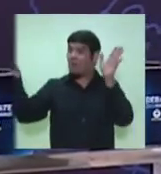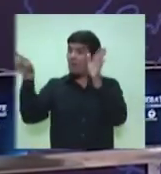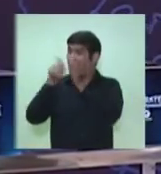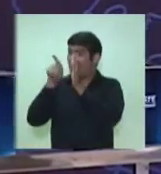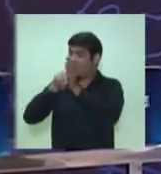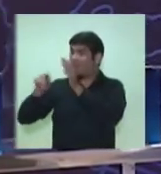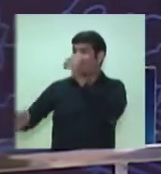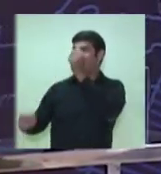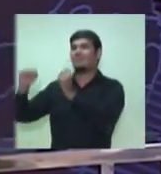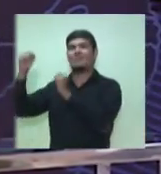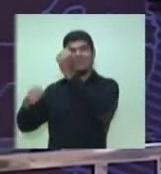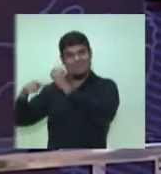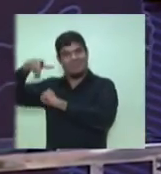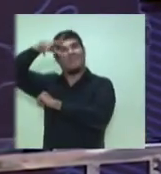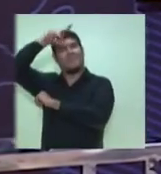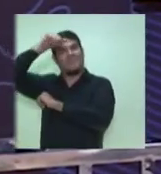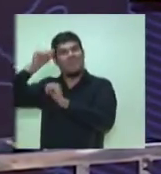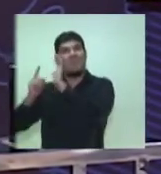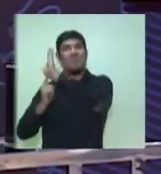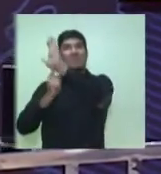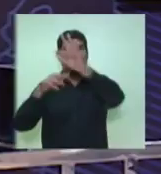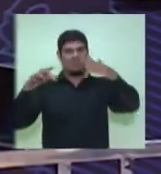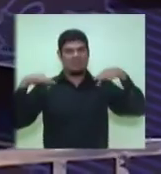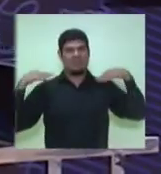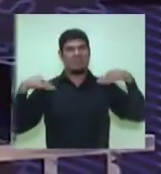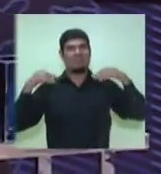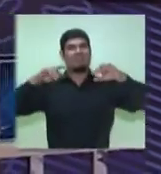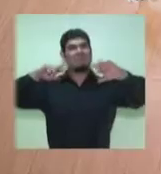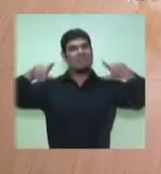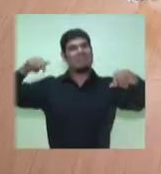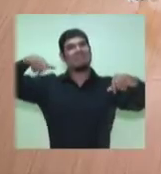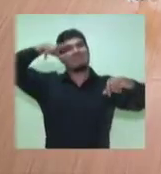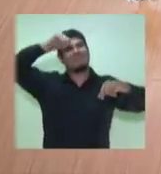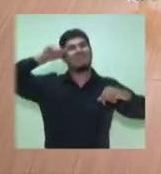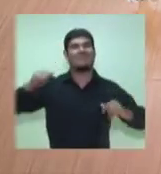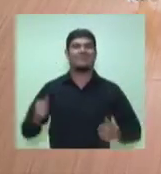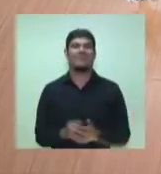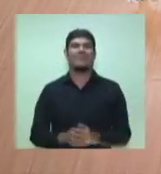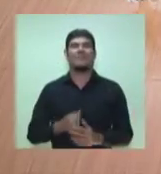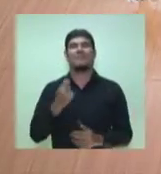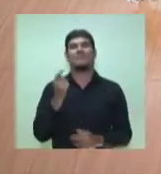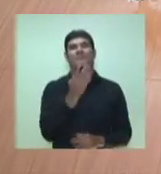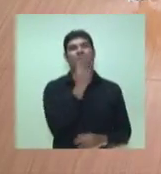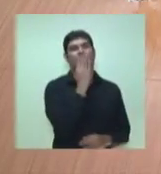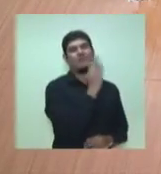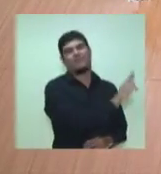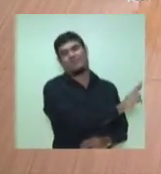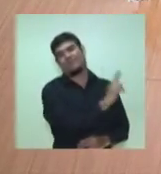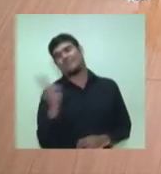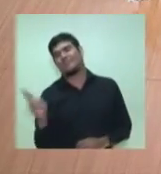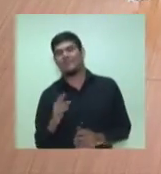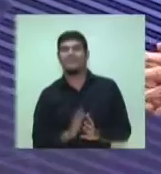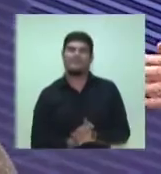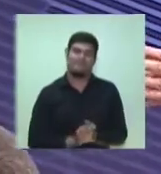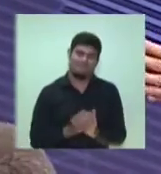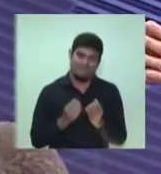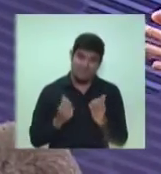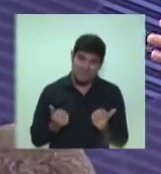política de turismo na nossa cidade e sustentável. Um minuto para o candidato Arthur Neto fazer o seu comentário agora. Muito bem.